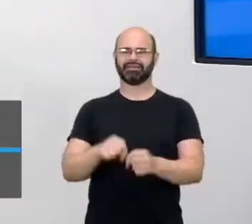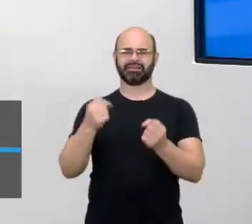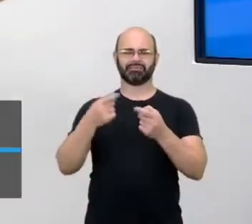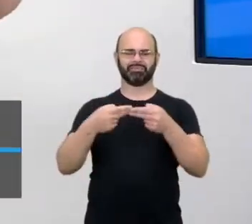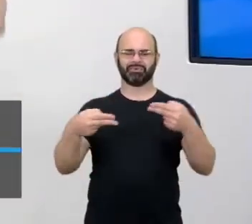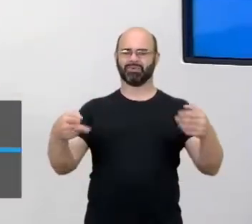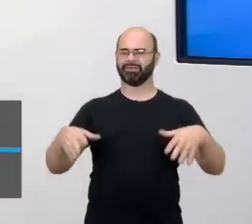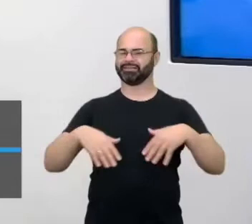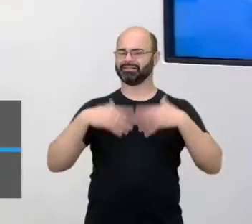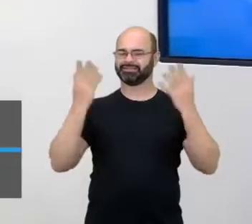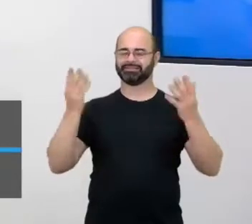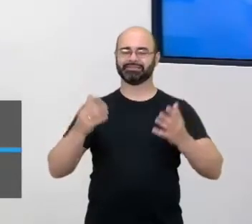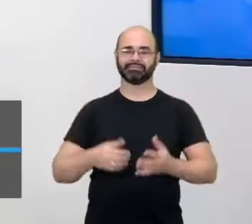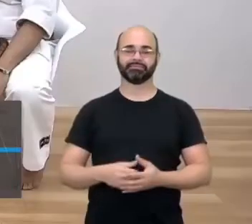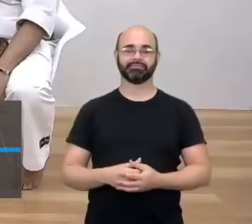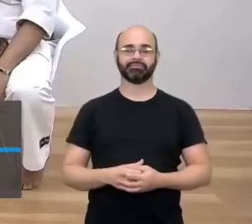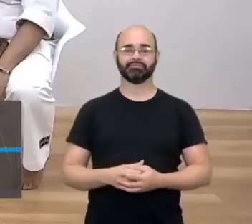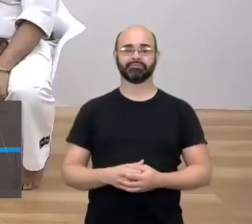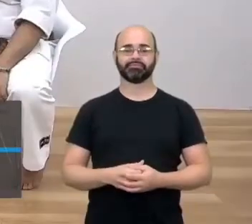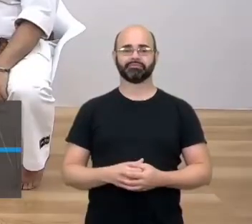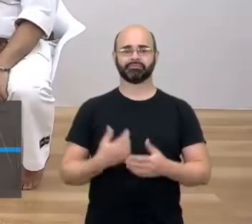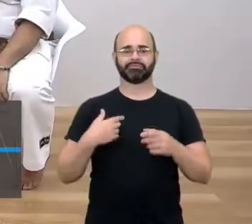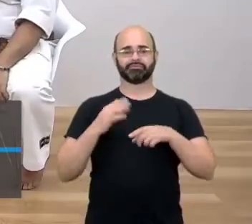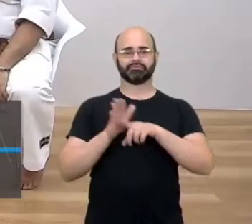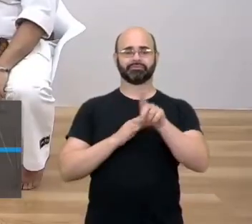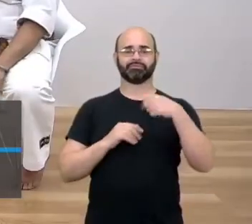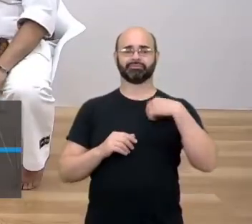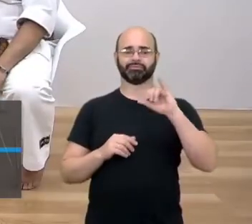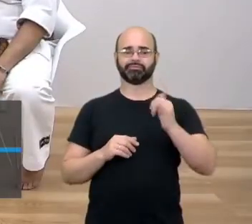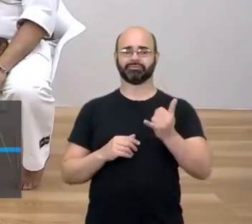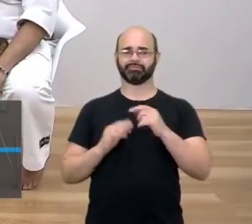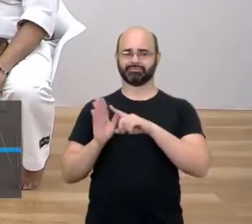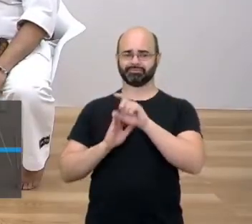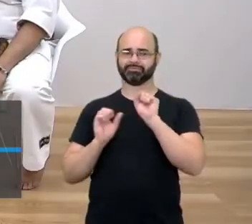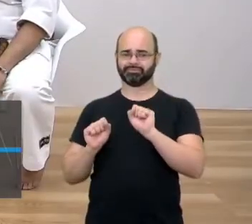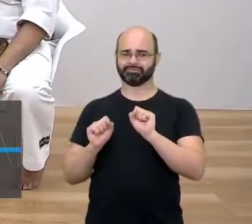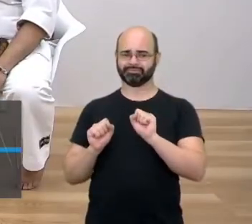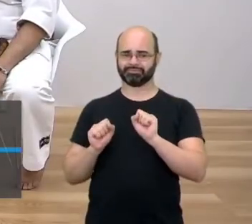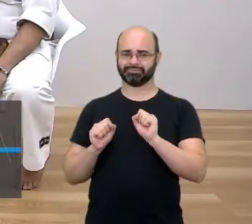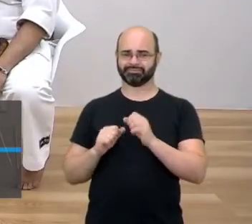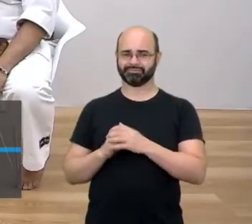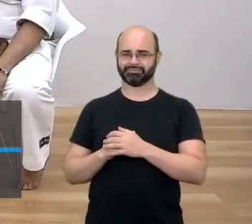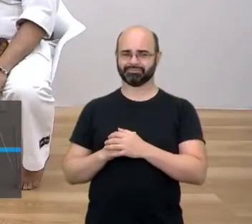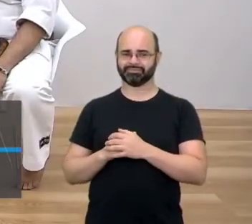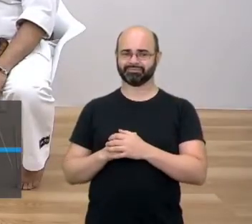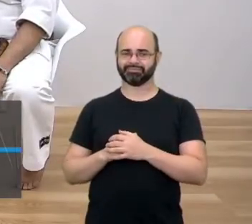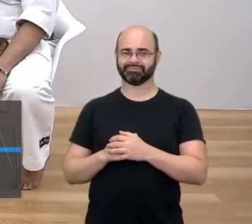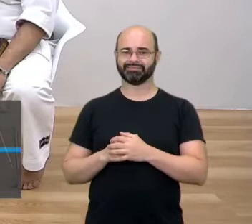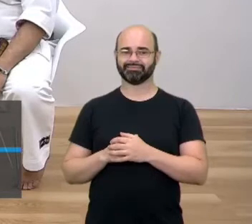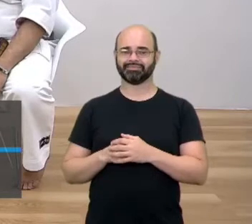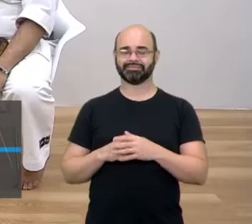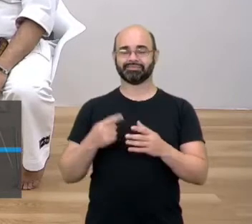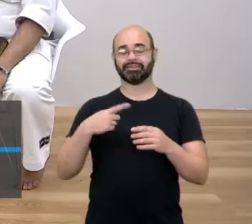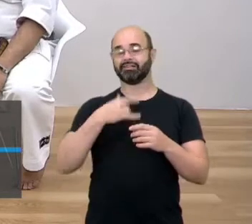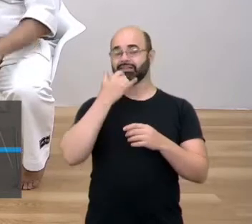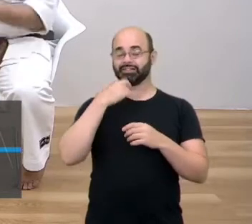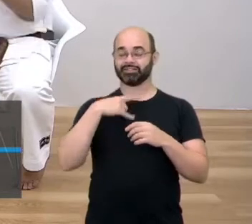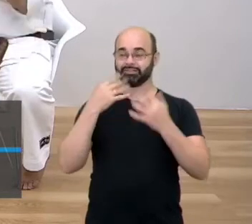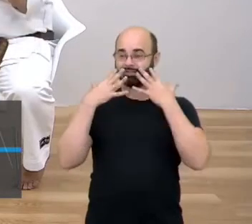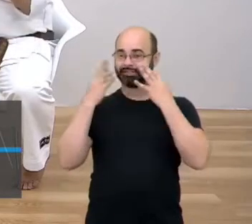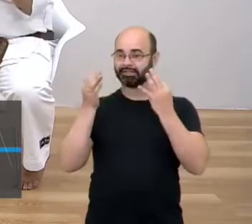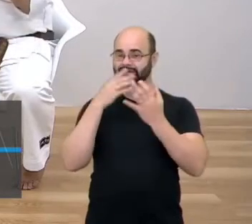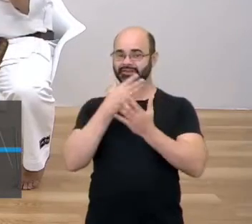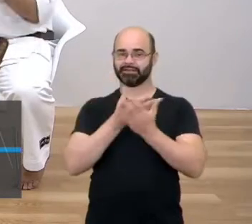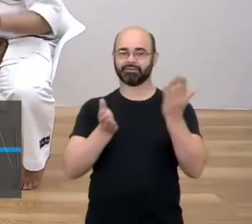Foi... Né? Posso perguntar mais uma coisa? Então, ele tá aqui, olha... Olha, você tá só... Você tá se estirando o meu script. concentração. Manda lá.